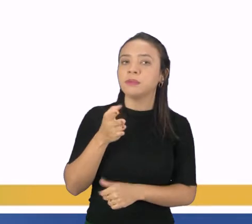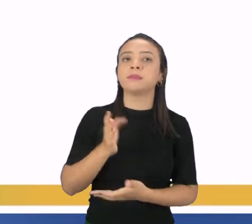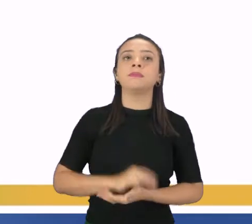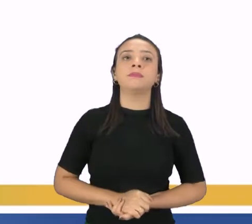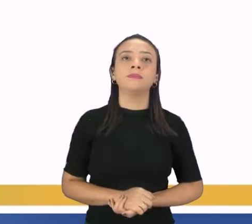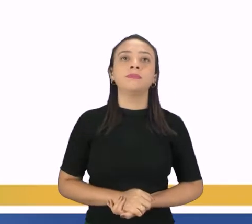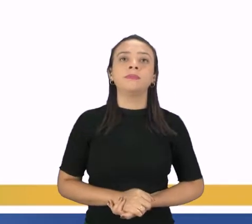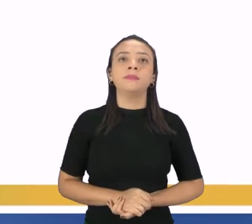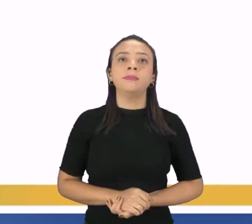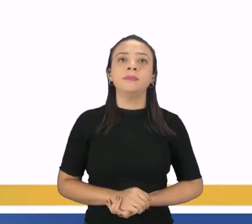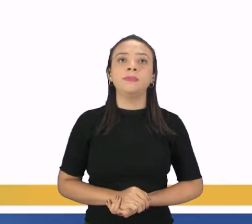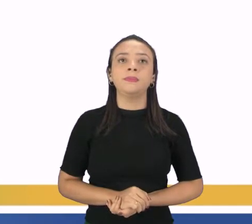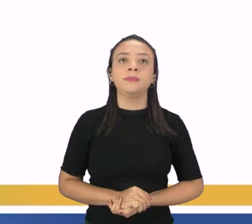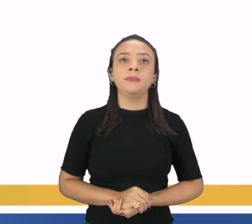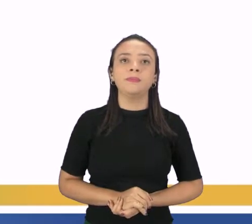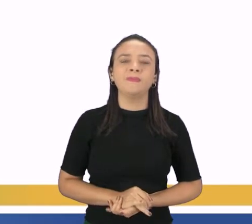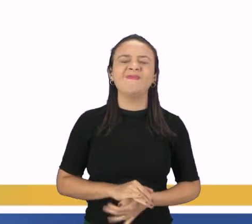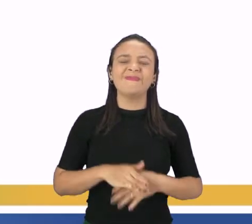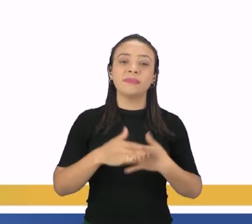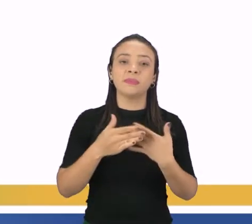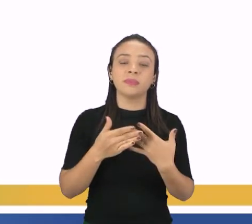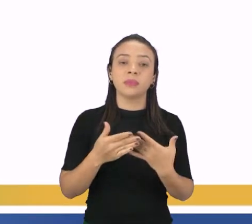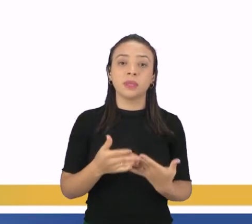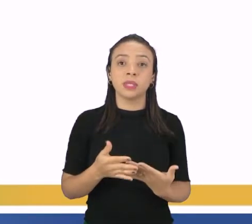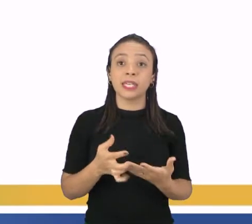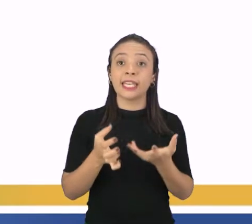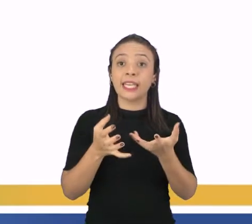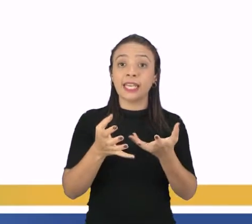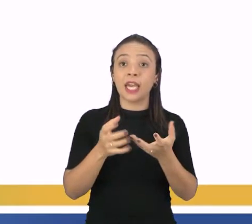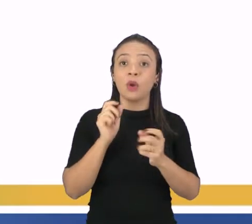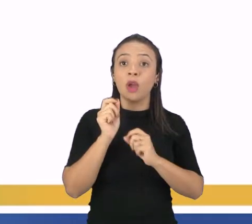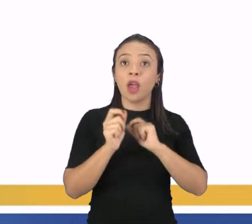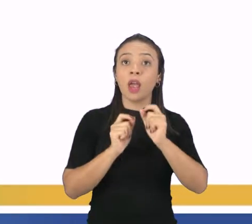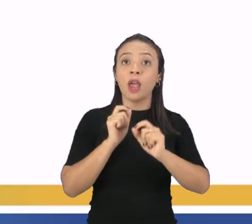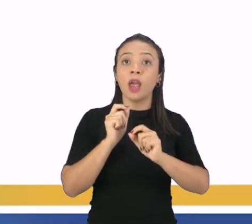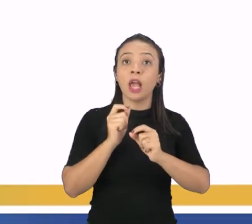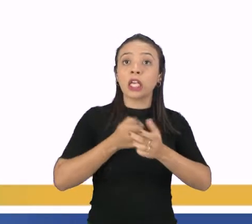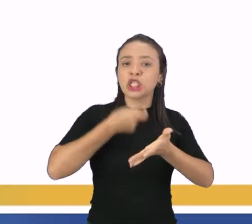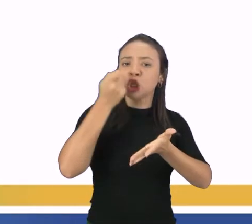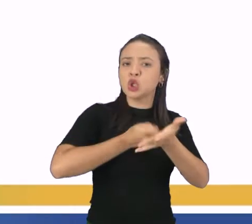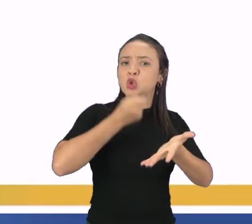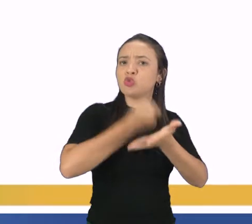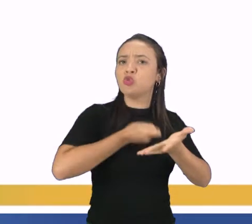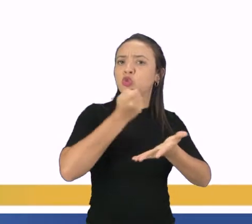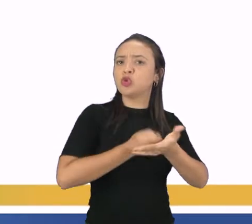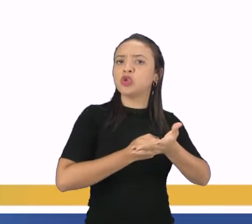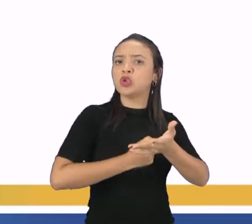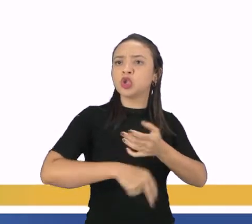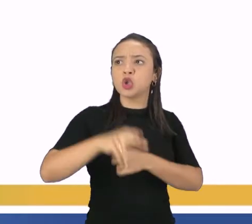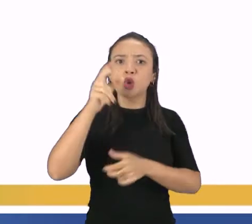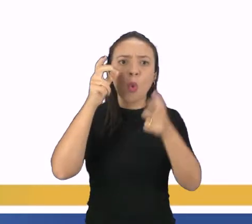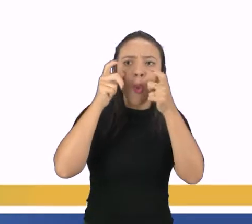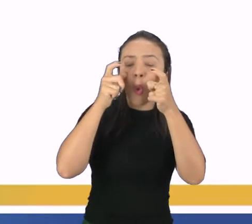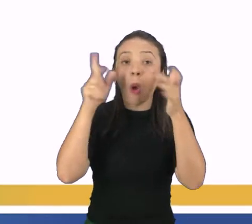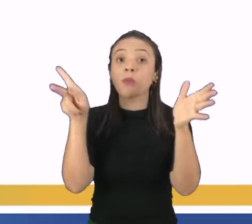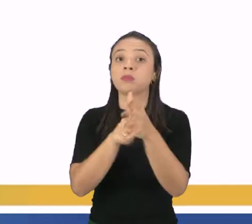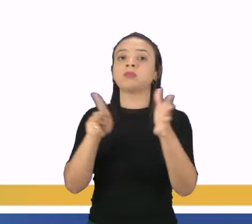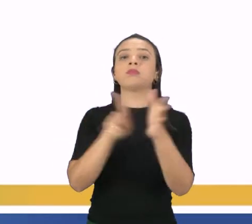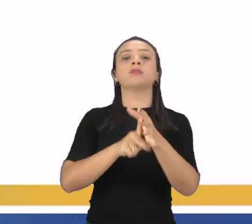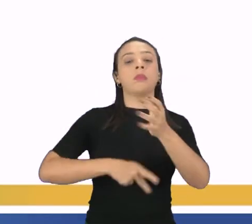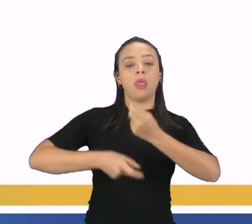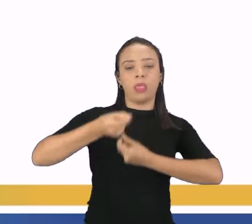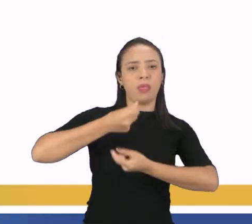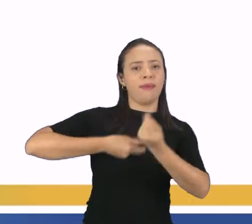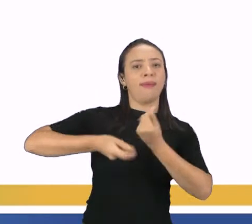status que eles têm. Em defesa de seus, olha o detalhe, interesses econômicos